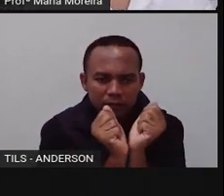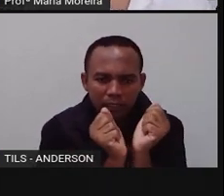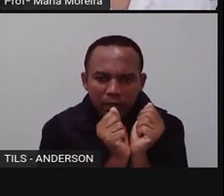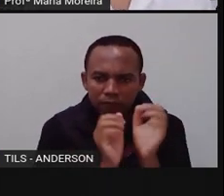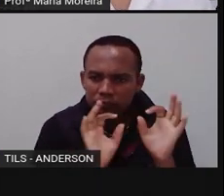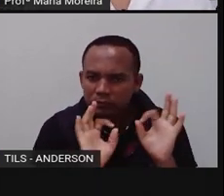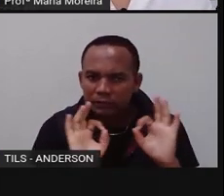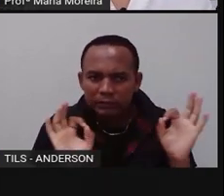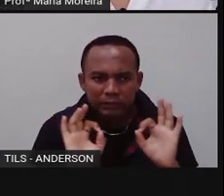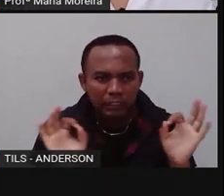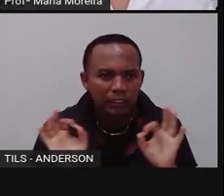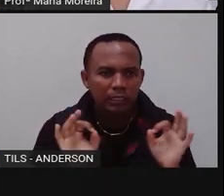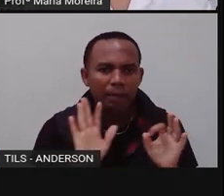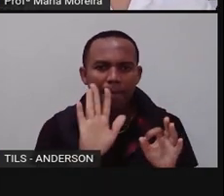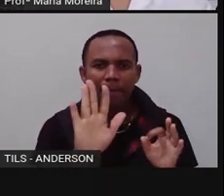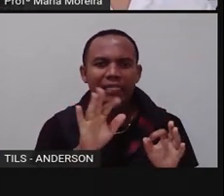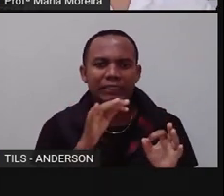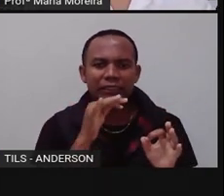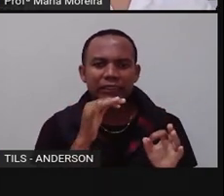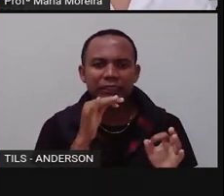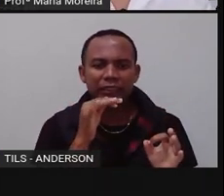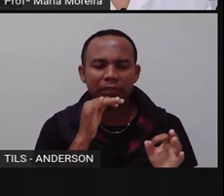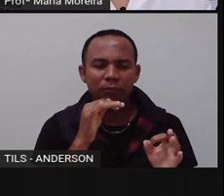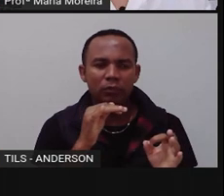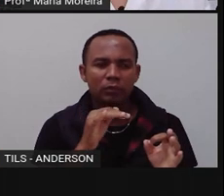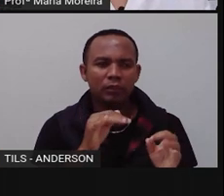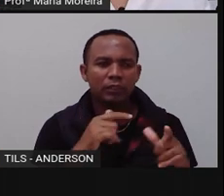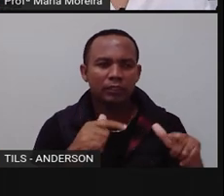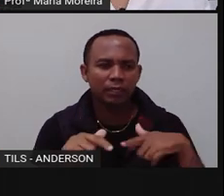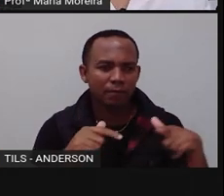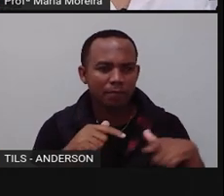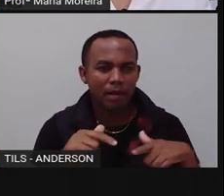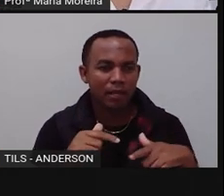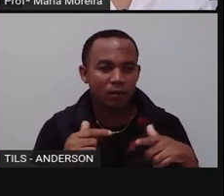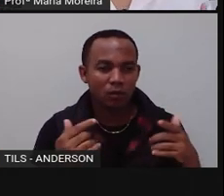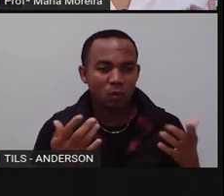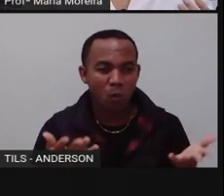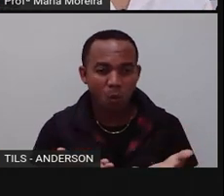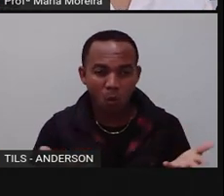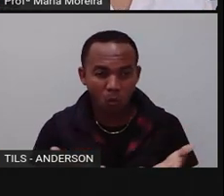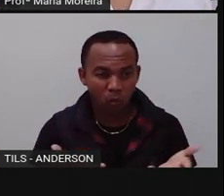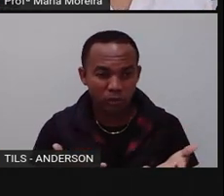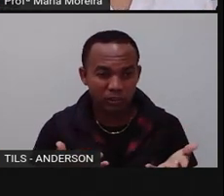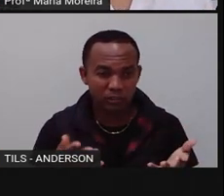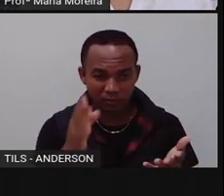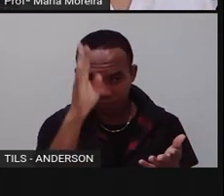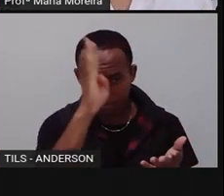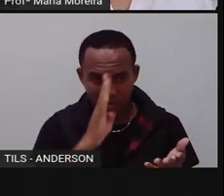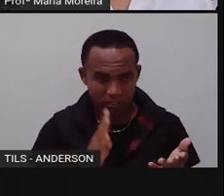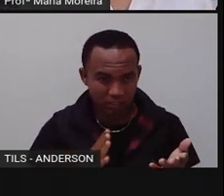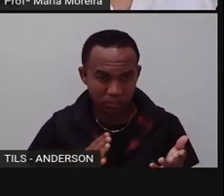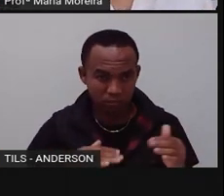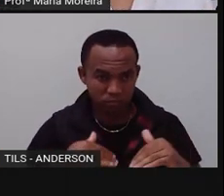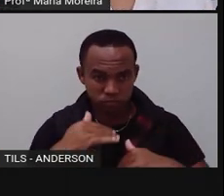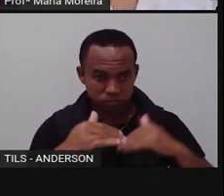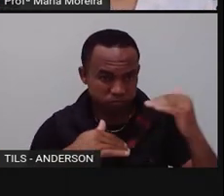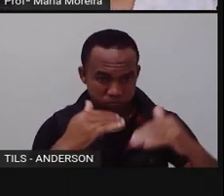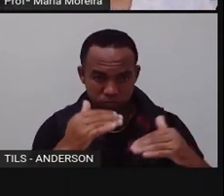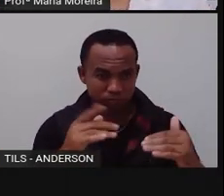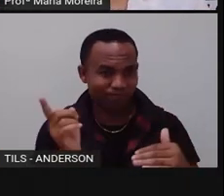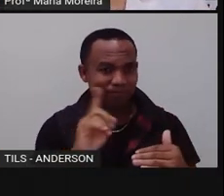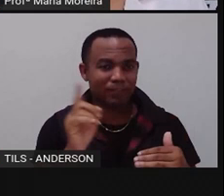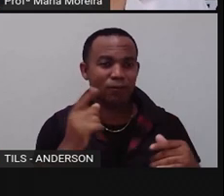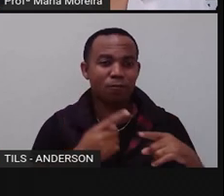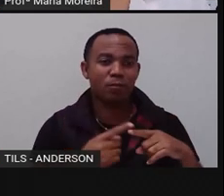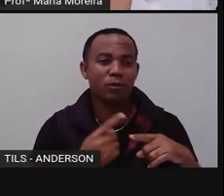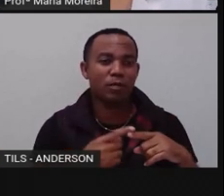Errado, mas sem essa mão de obra, o Brasil não teria se desenvolvido de uma forma errada, porém,